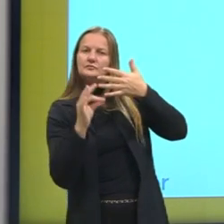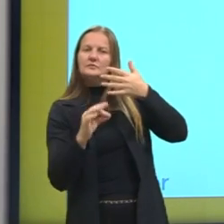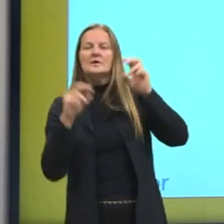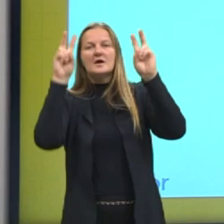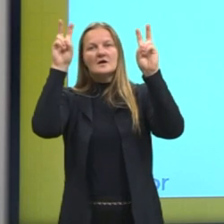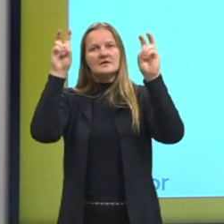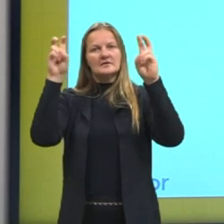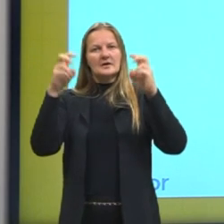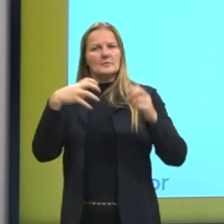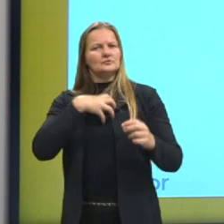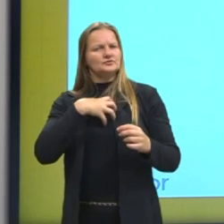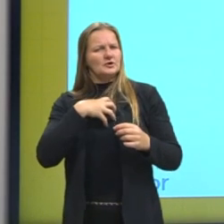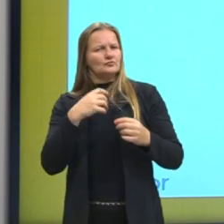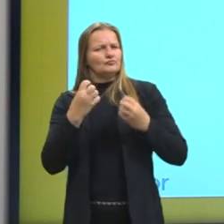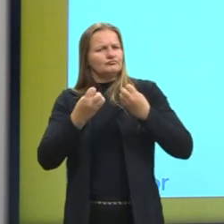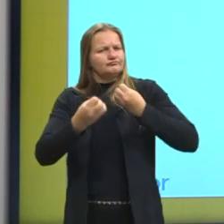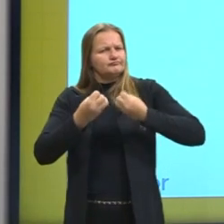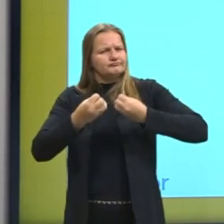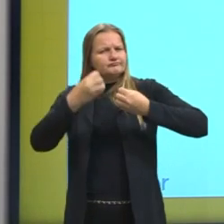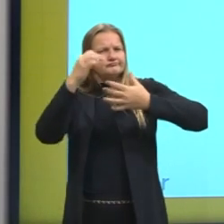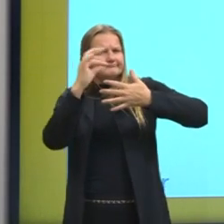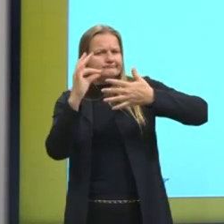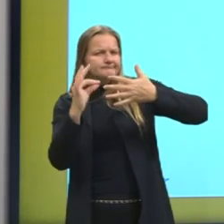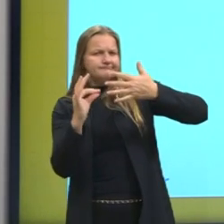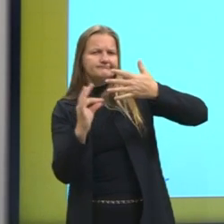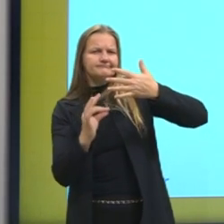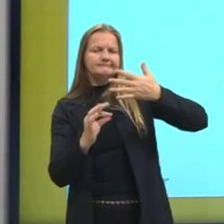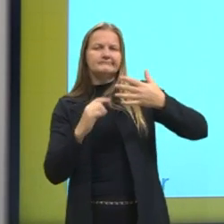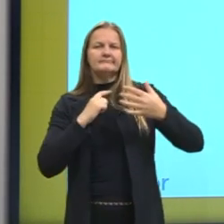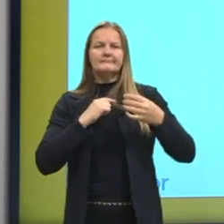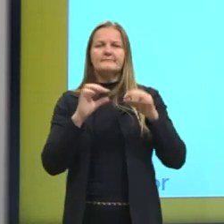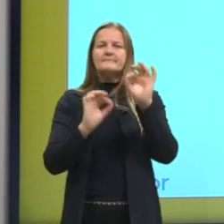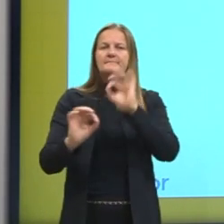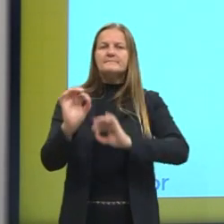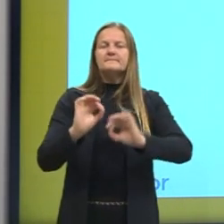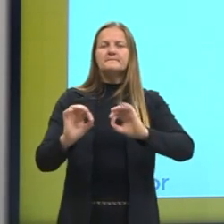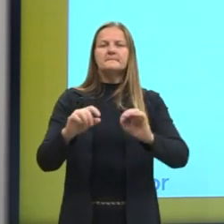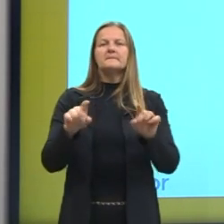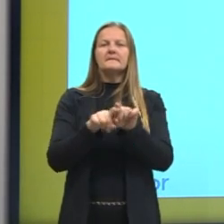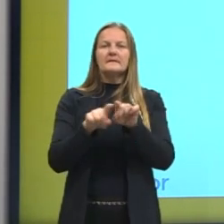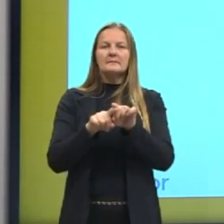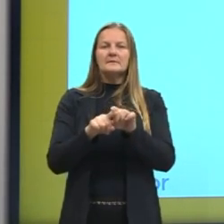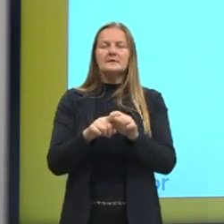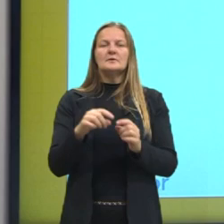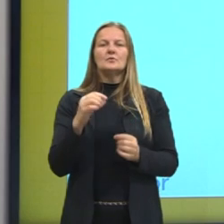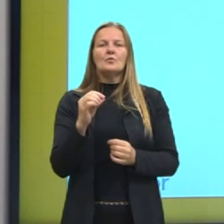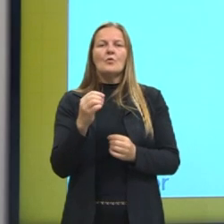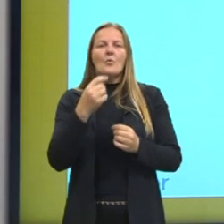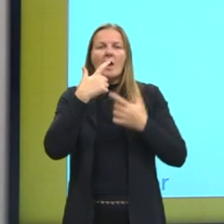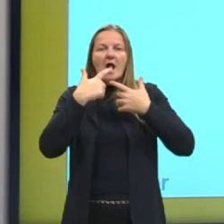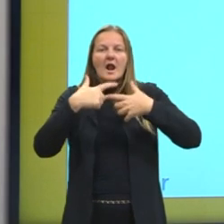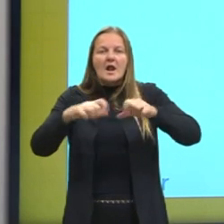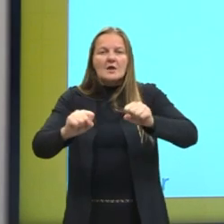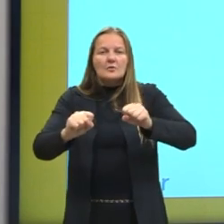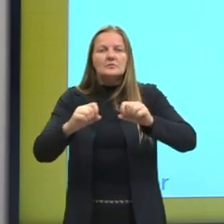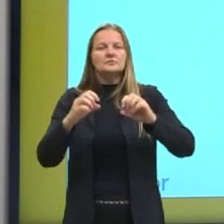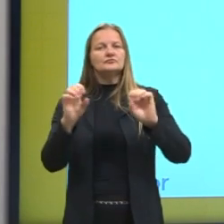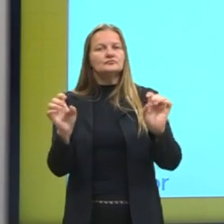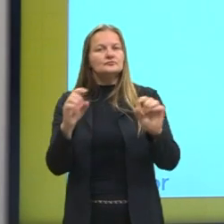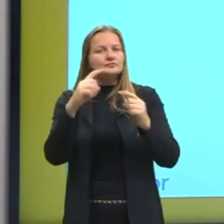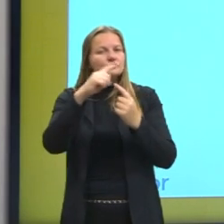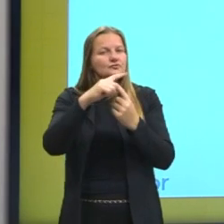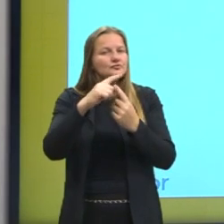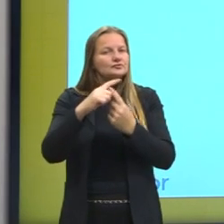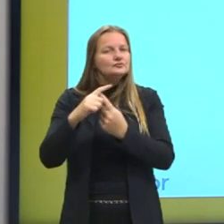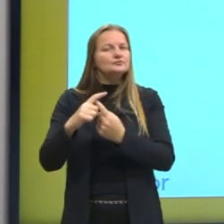quanto a forma como ele se compõe, né? forma composicional ou as unidades linguísticas, o estilo que ele vai